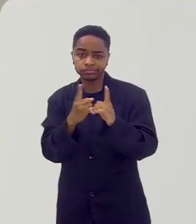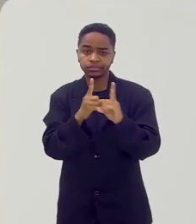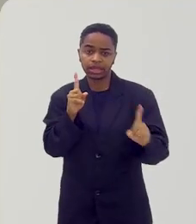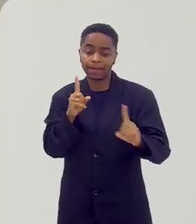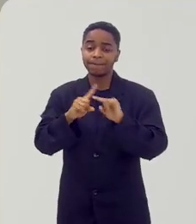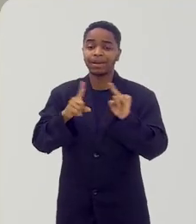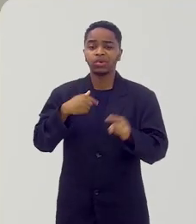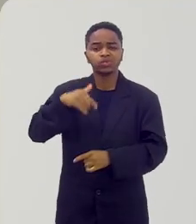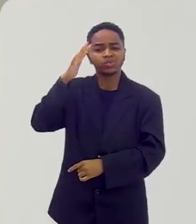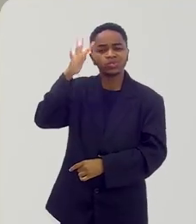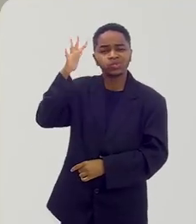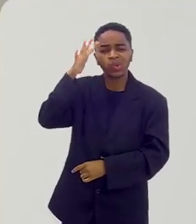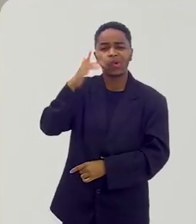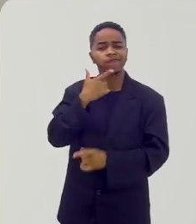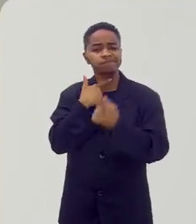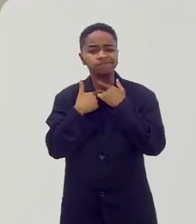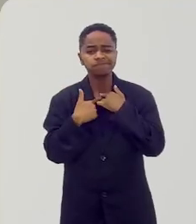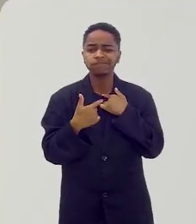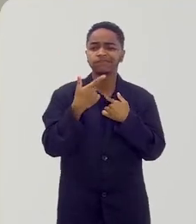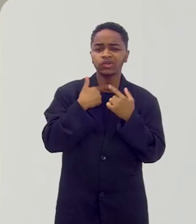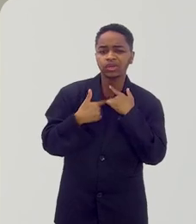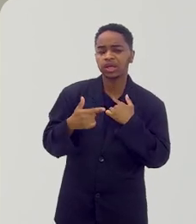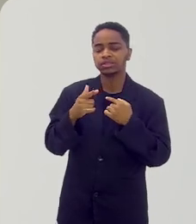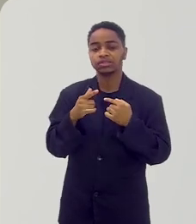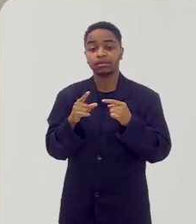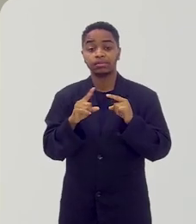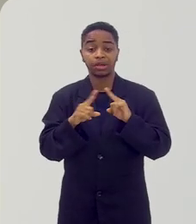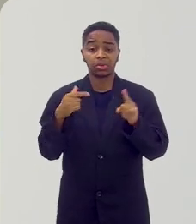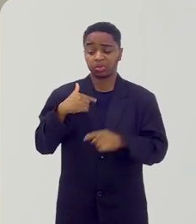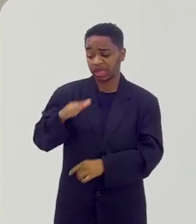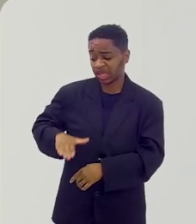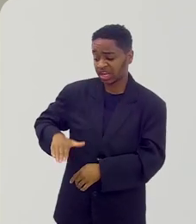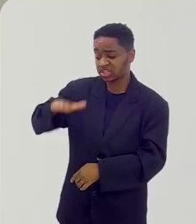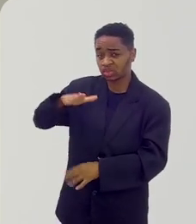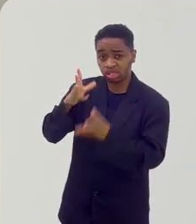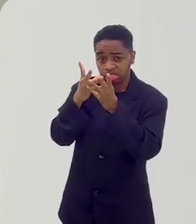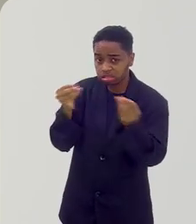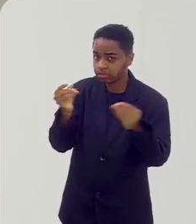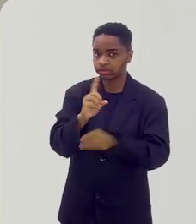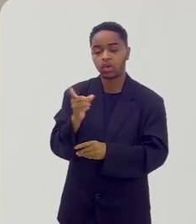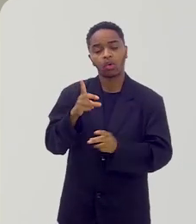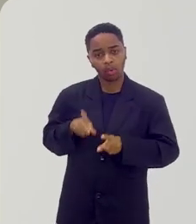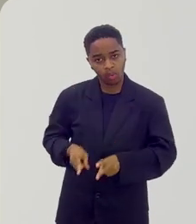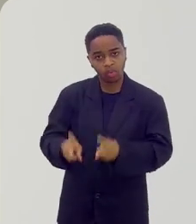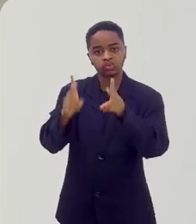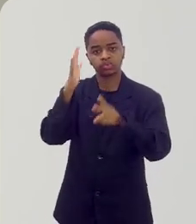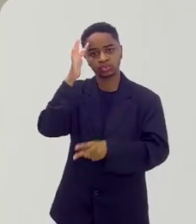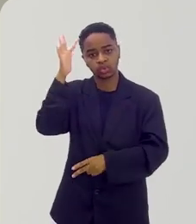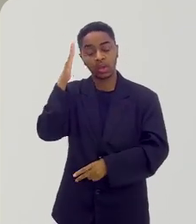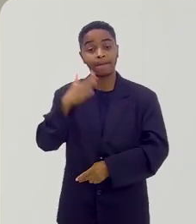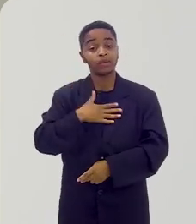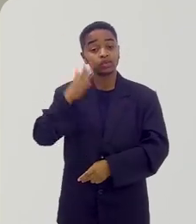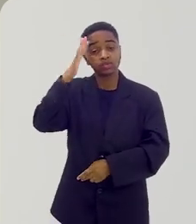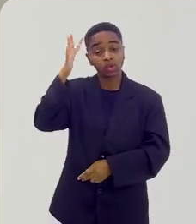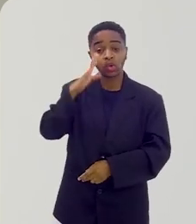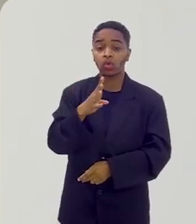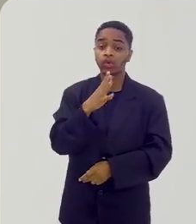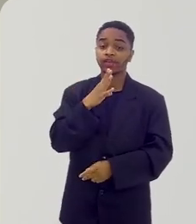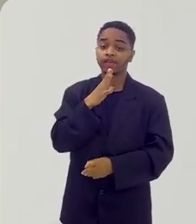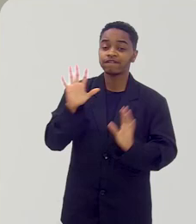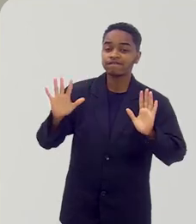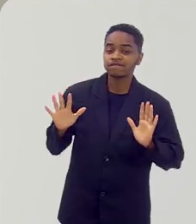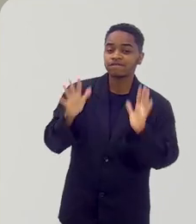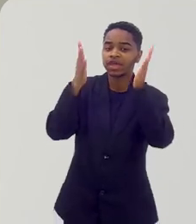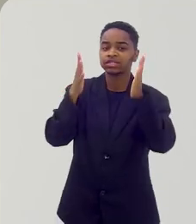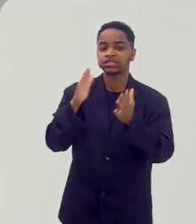aquele sonho meu de querer. E aí eu fui crescendo, aquele sonho não passou. E o meu sonho, conhecer uma